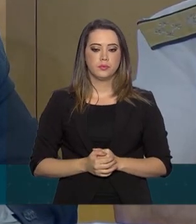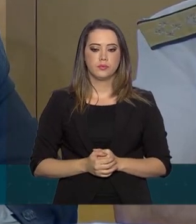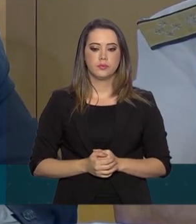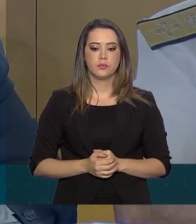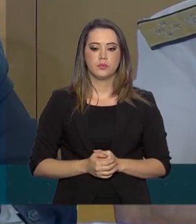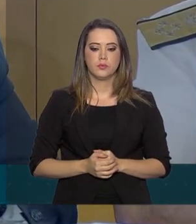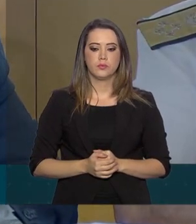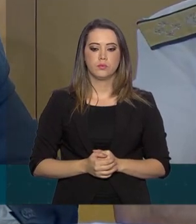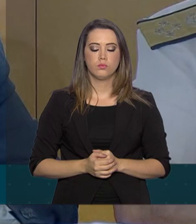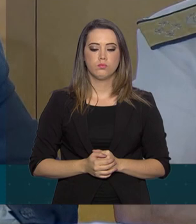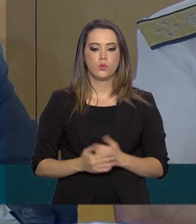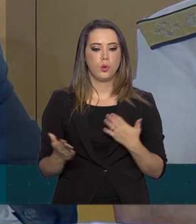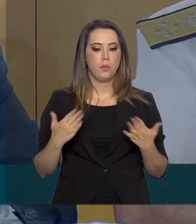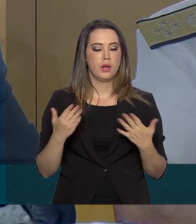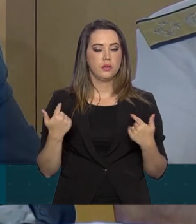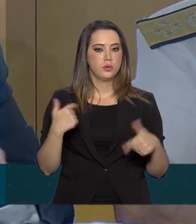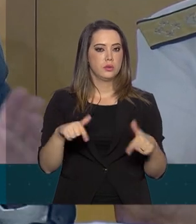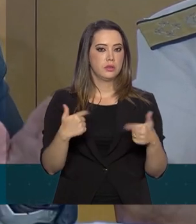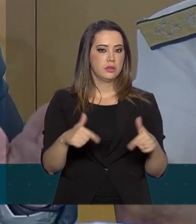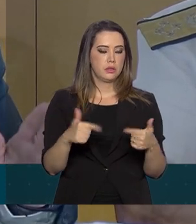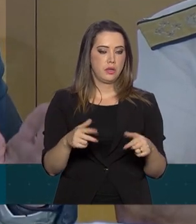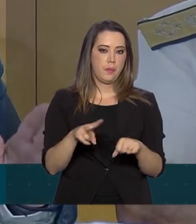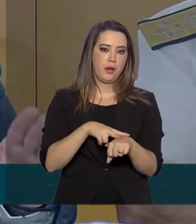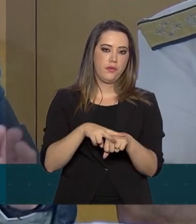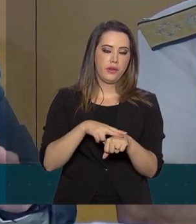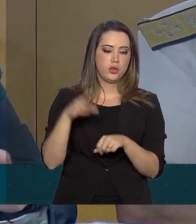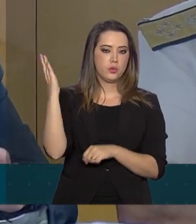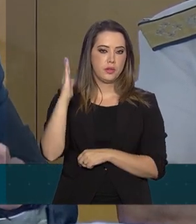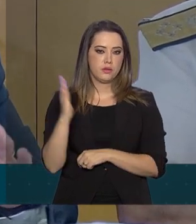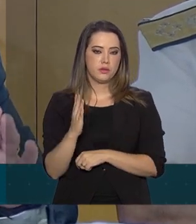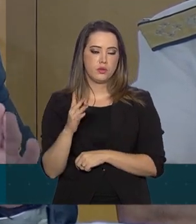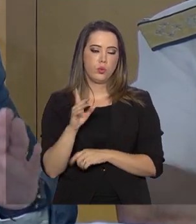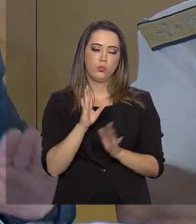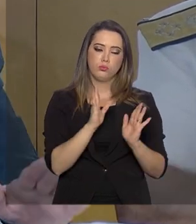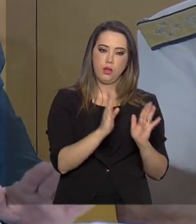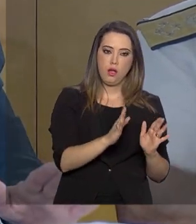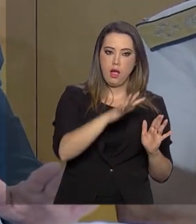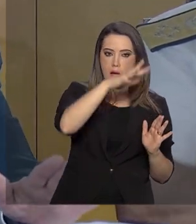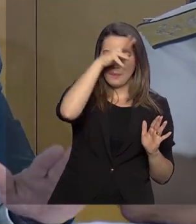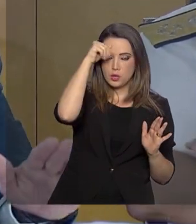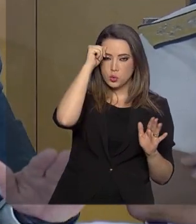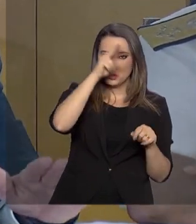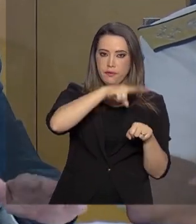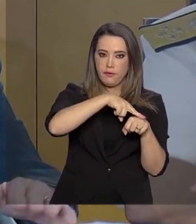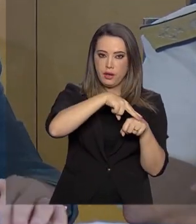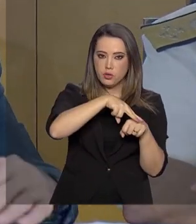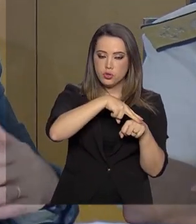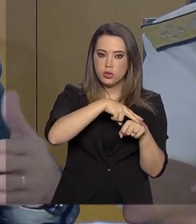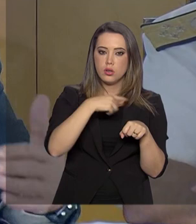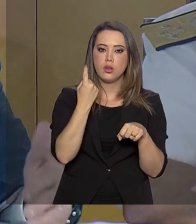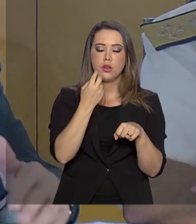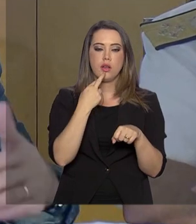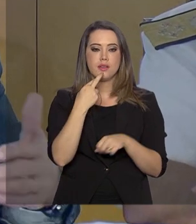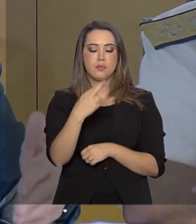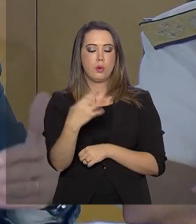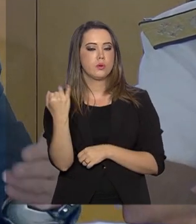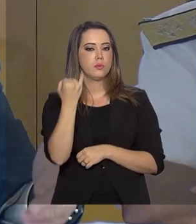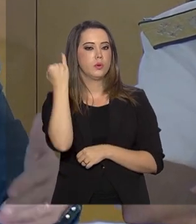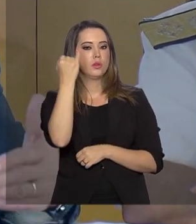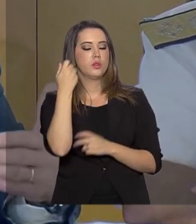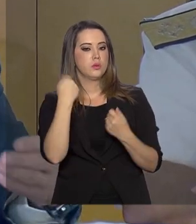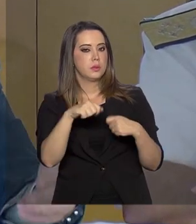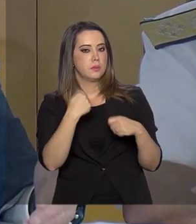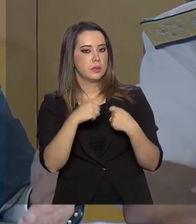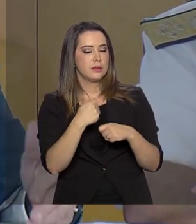Operação Verde Brasil, vamos chamar Amazônia Verde, o resultado foi expressivo, mas a gente deve e tem que